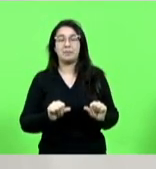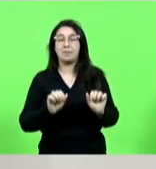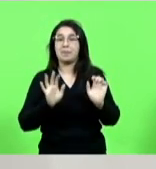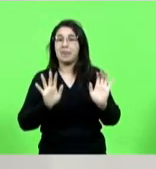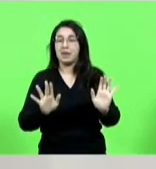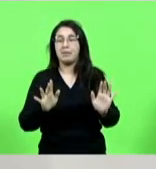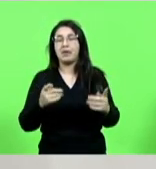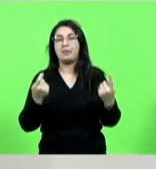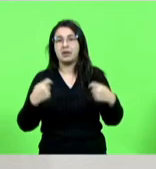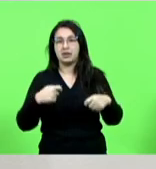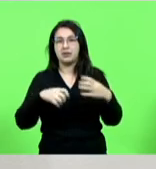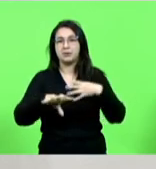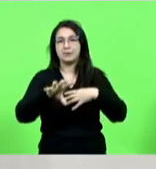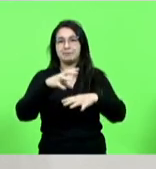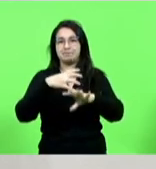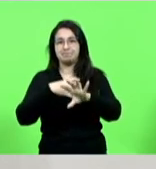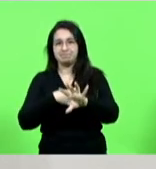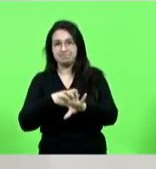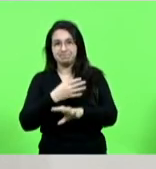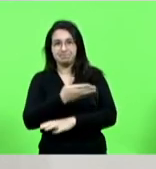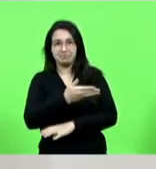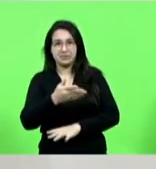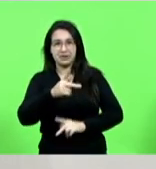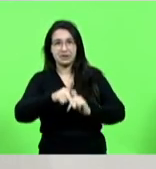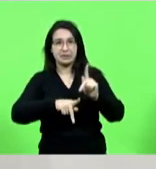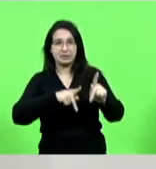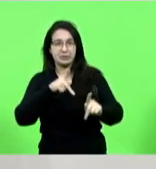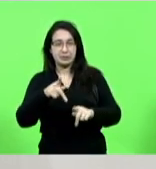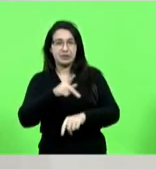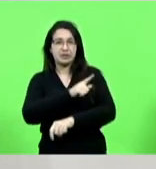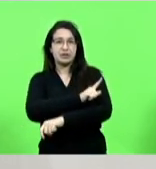me solidarizar ao meu povo de lajes,